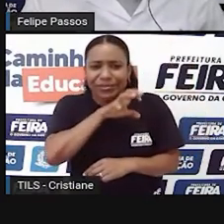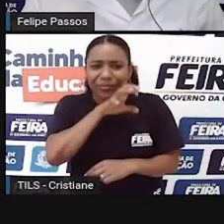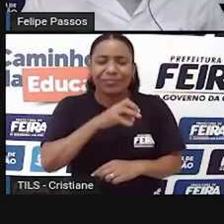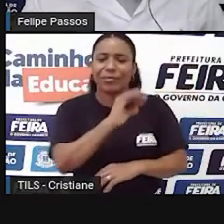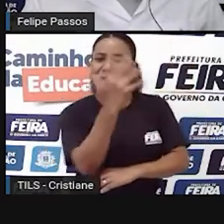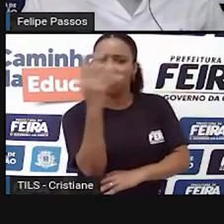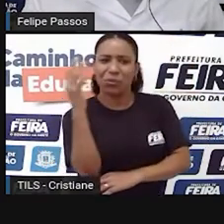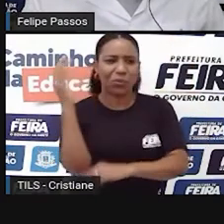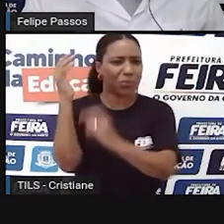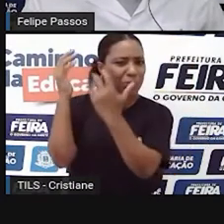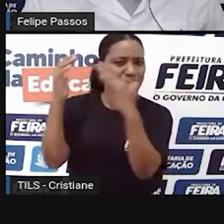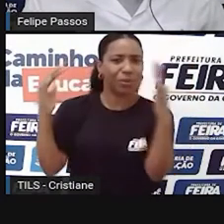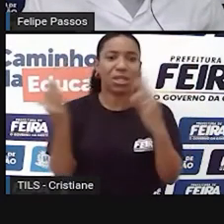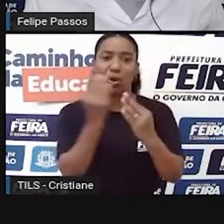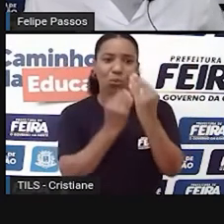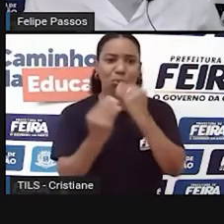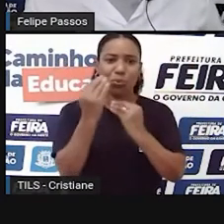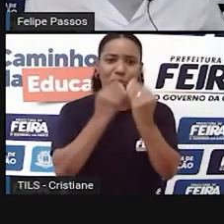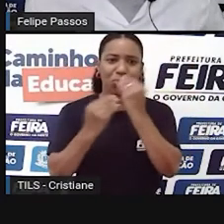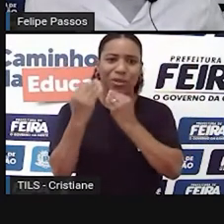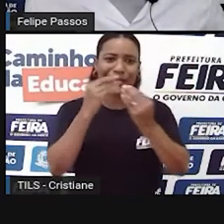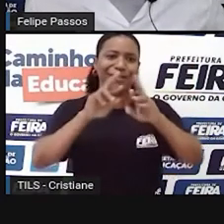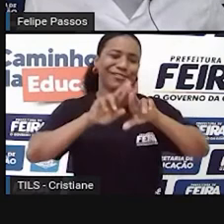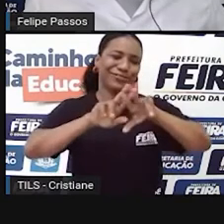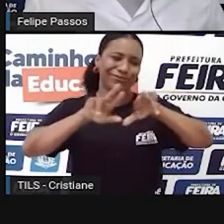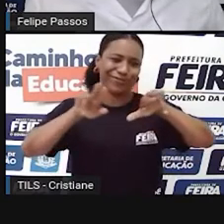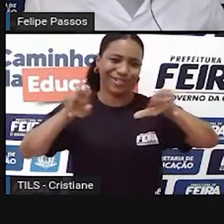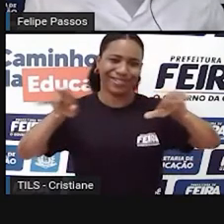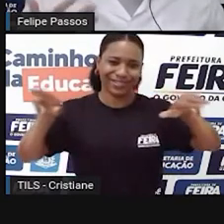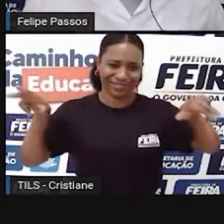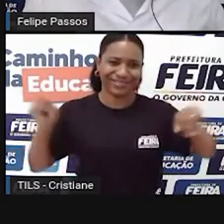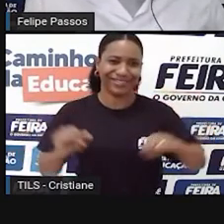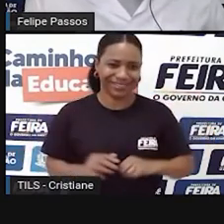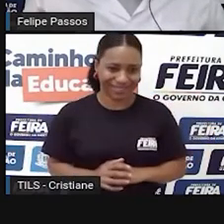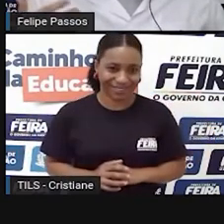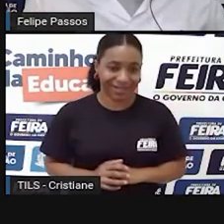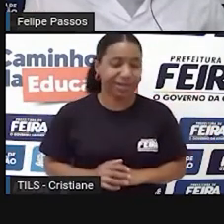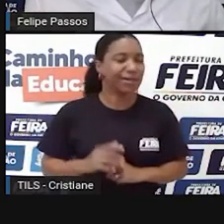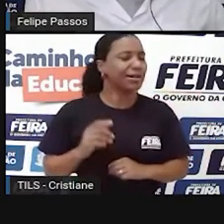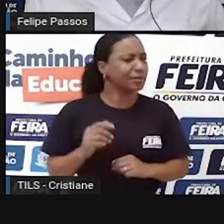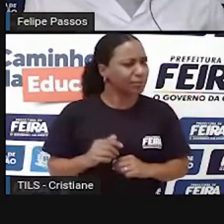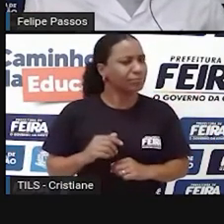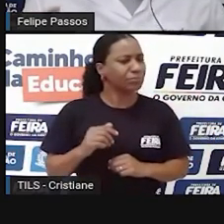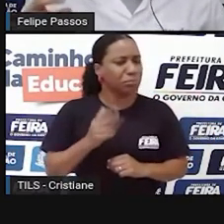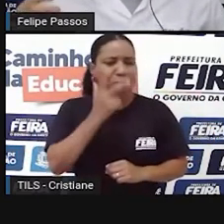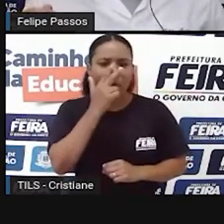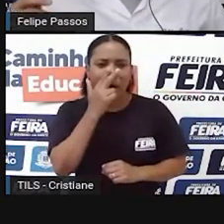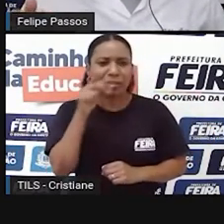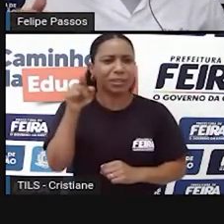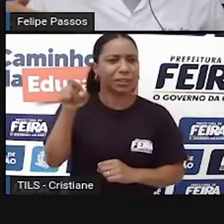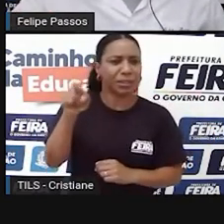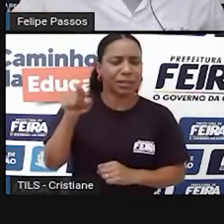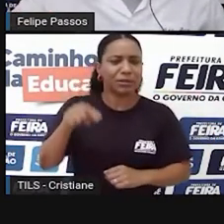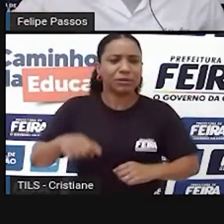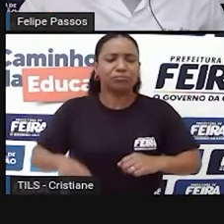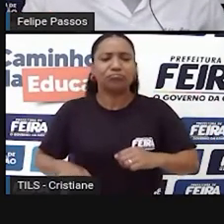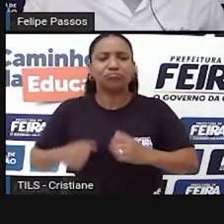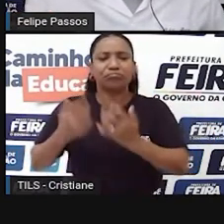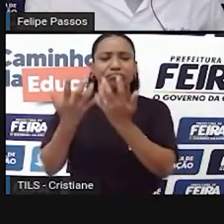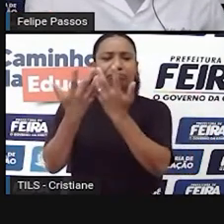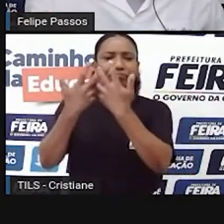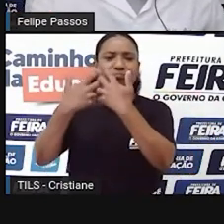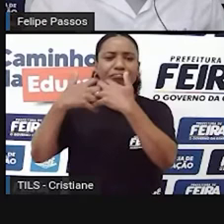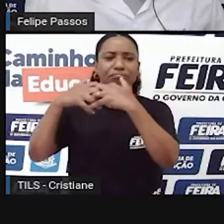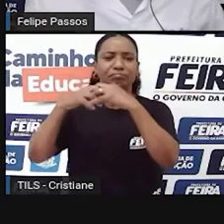provavelmente estimulou o cérebro dos nossos ancestrais a ir dando nomes